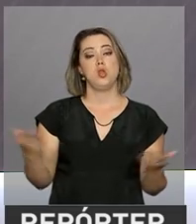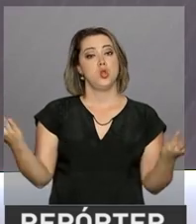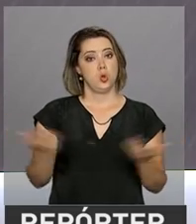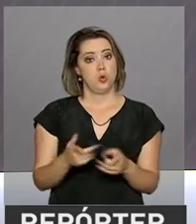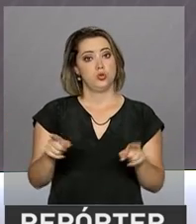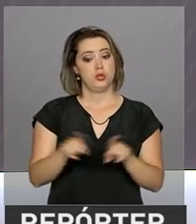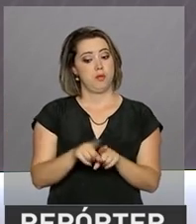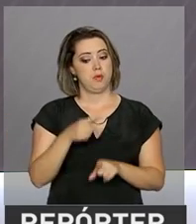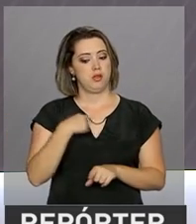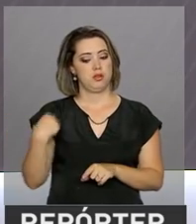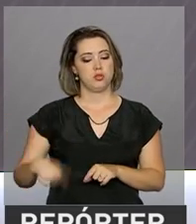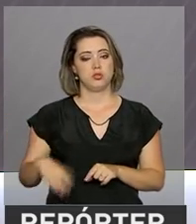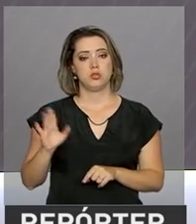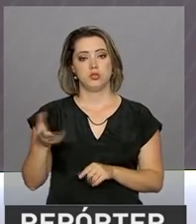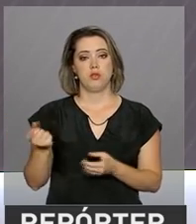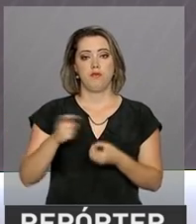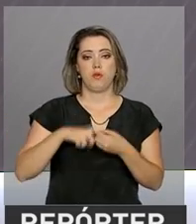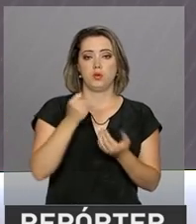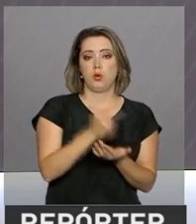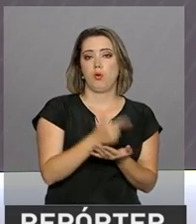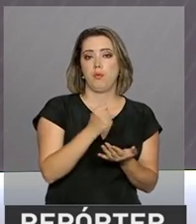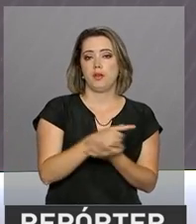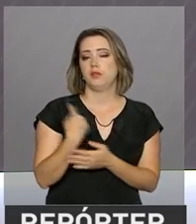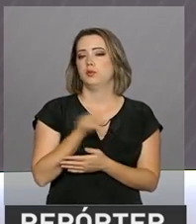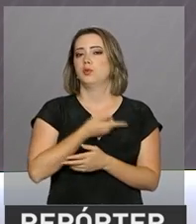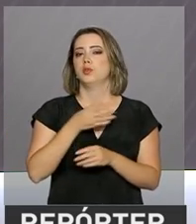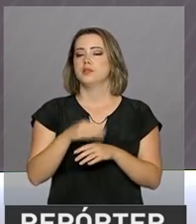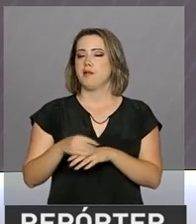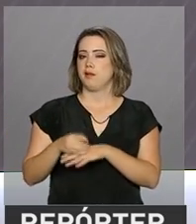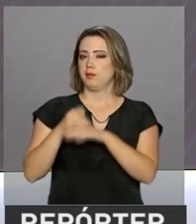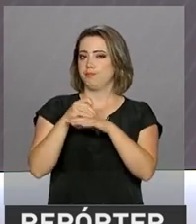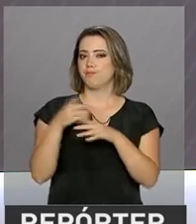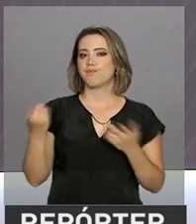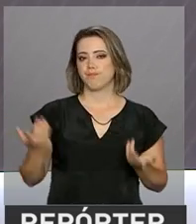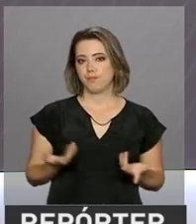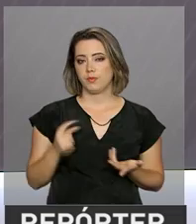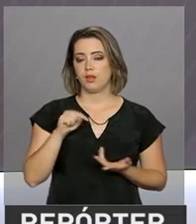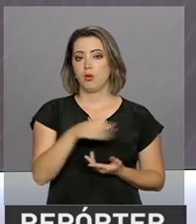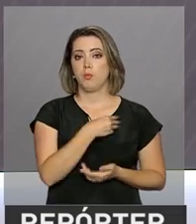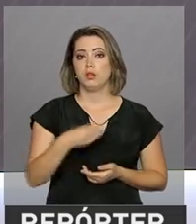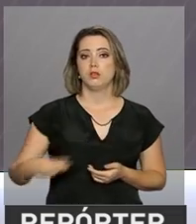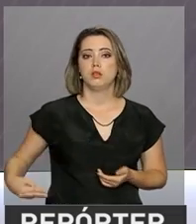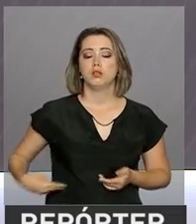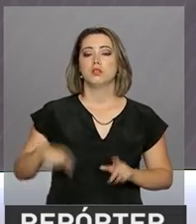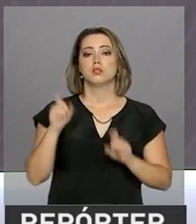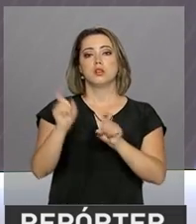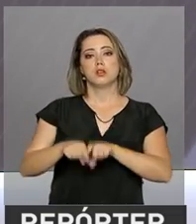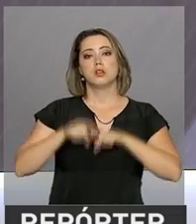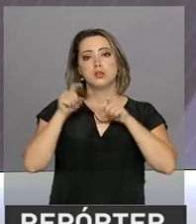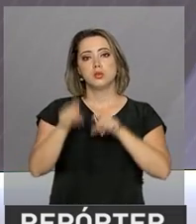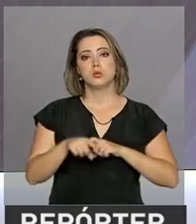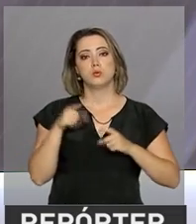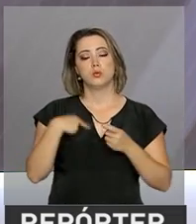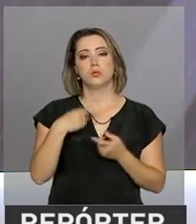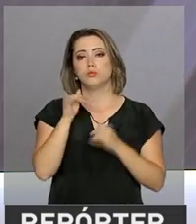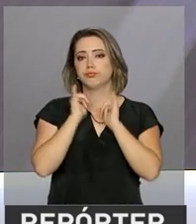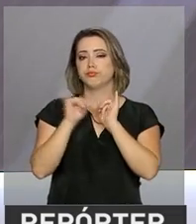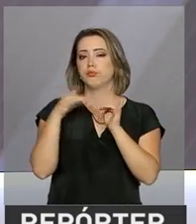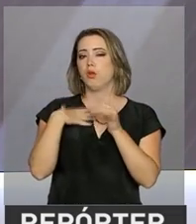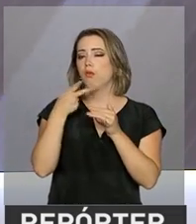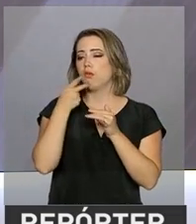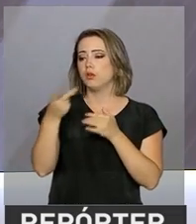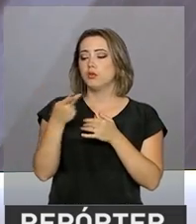brasileira com poucas restrições. Para o ministro da Agricultura, Blairo Maggi, a pronta resposta do governo às denúncias